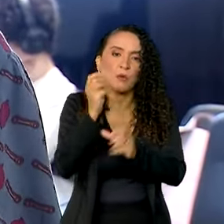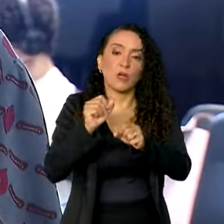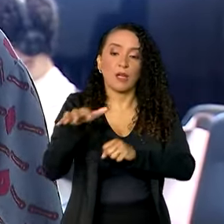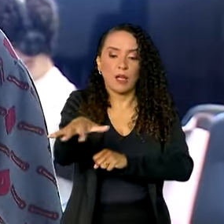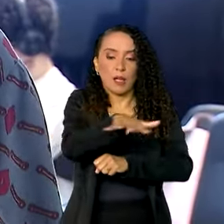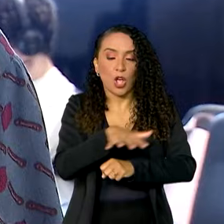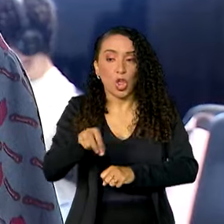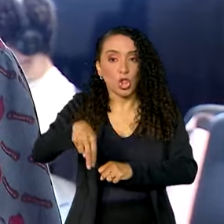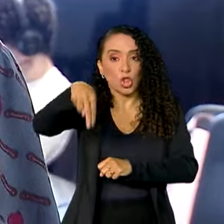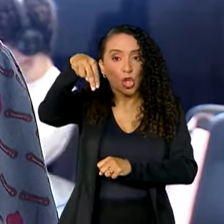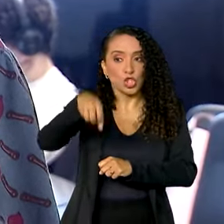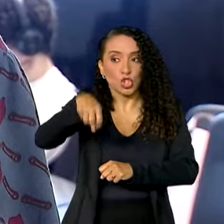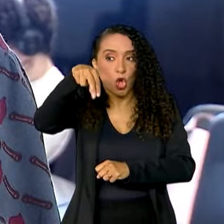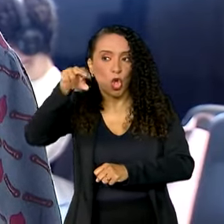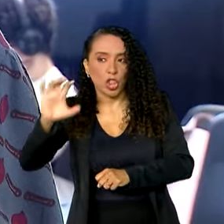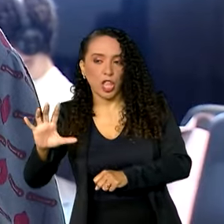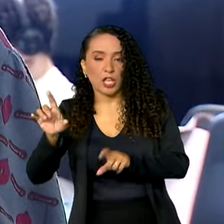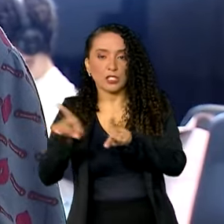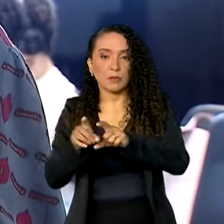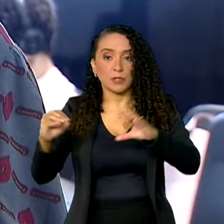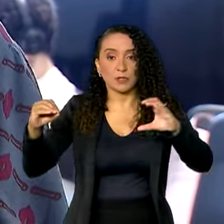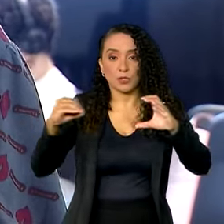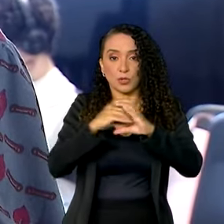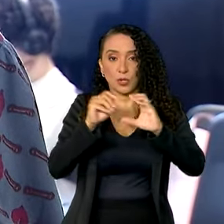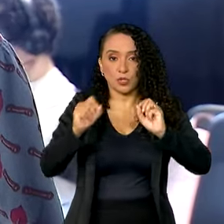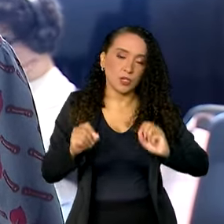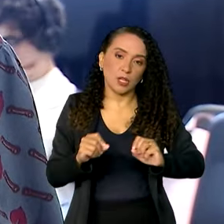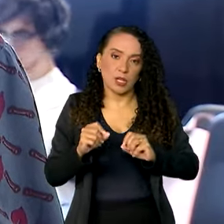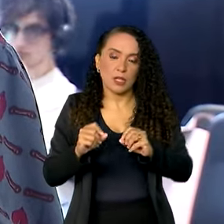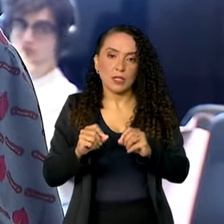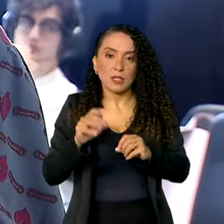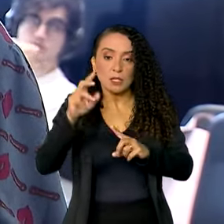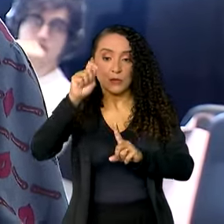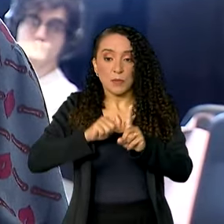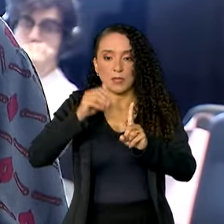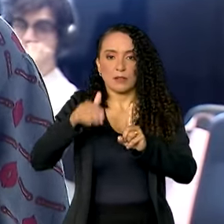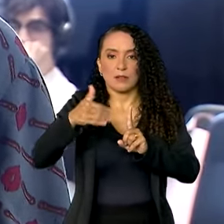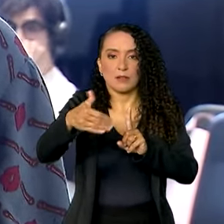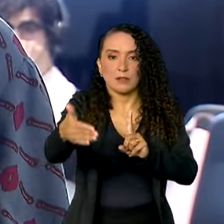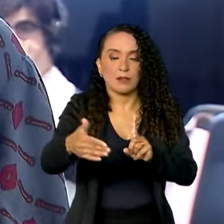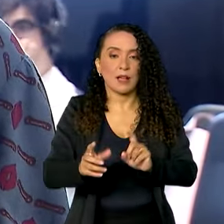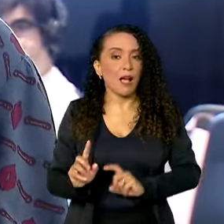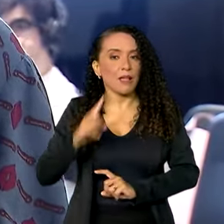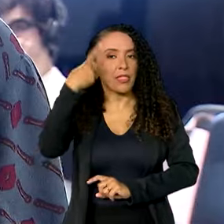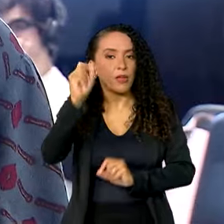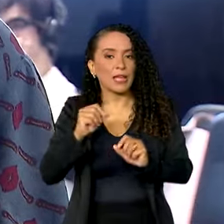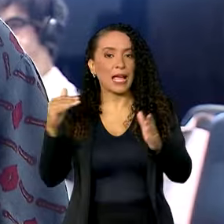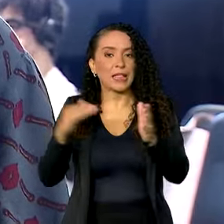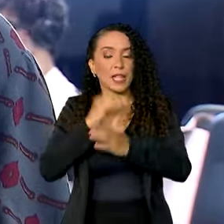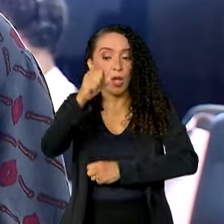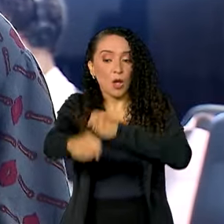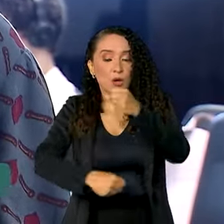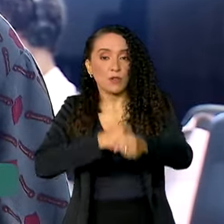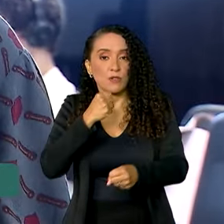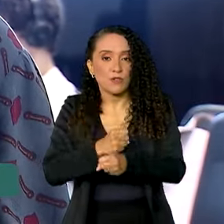nas regiões norte, nordeste e centro-oeste nos próximos meses. A ideia é que até o ano que vem, todos os